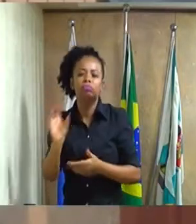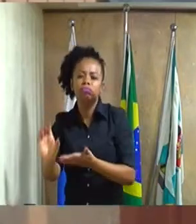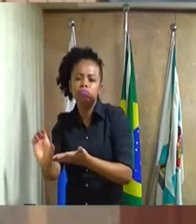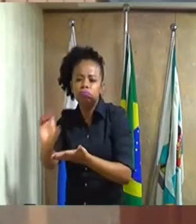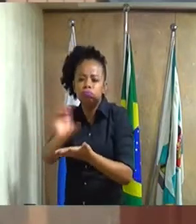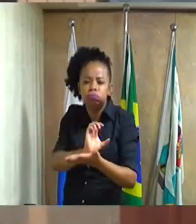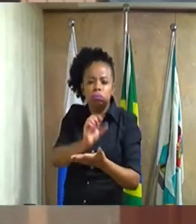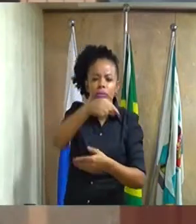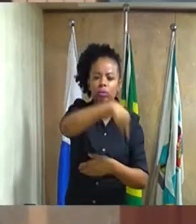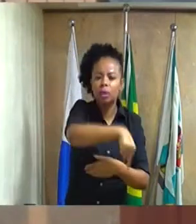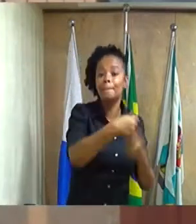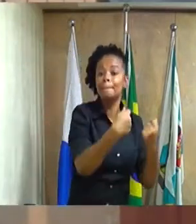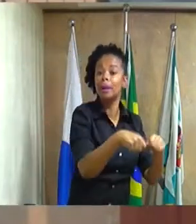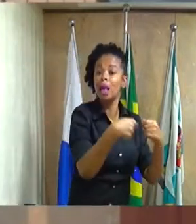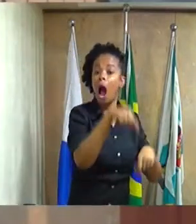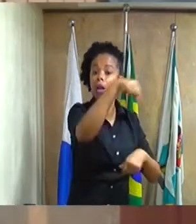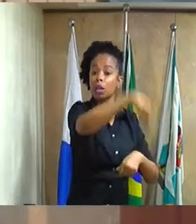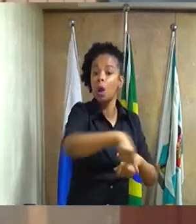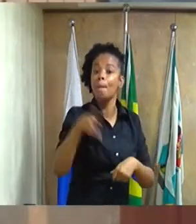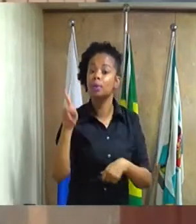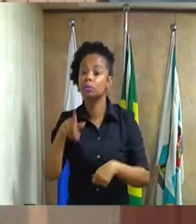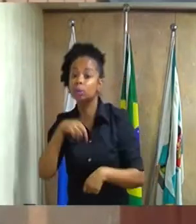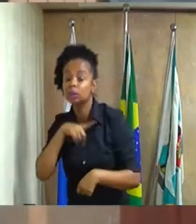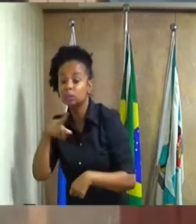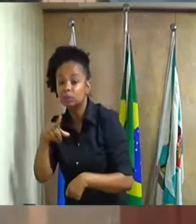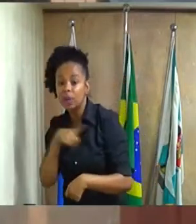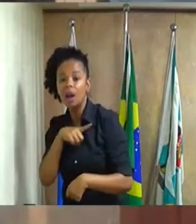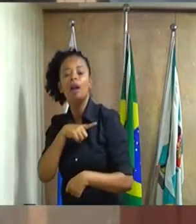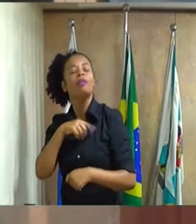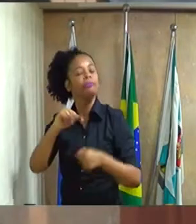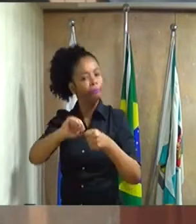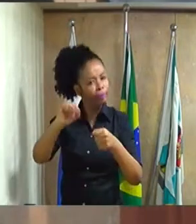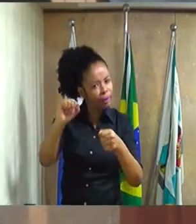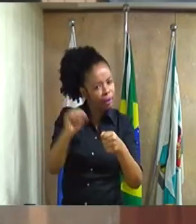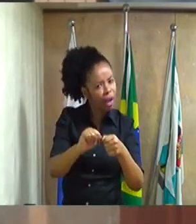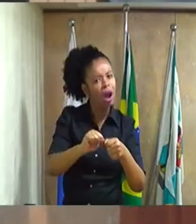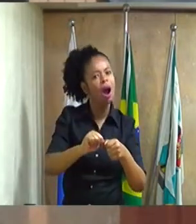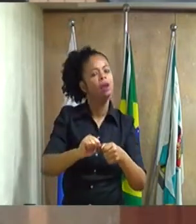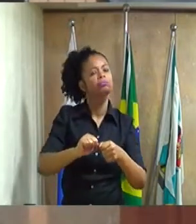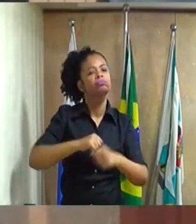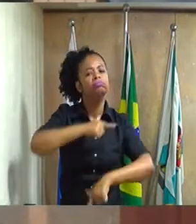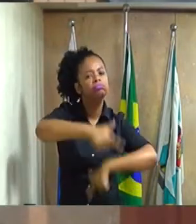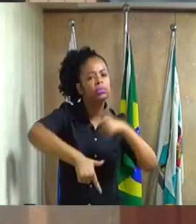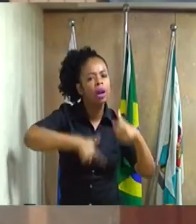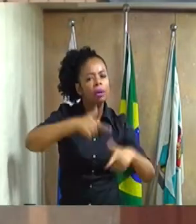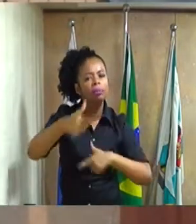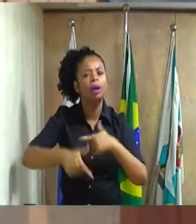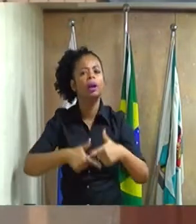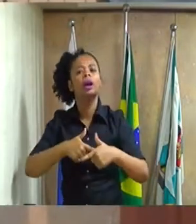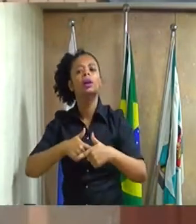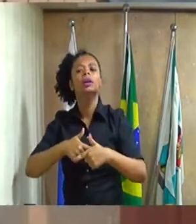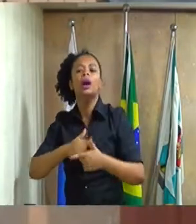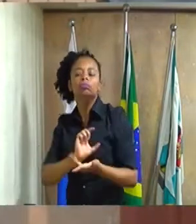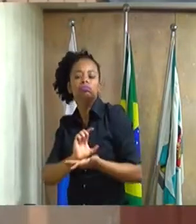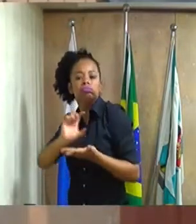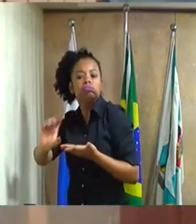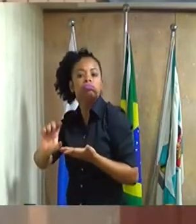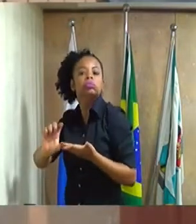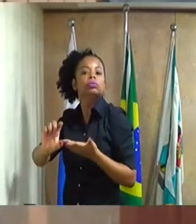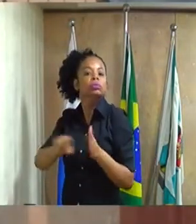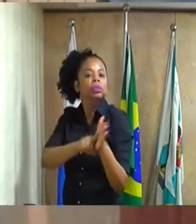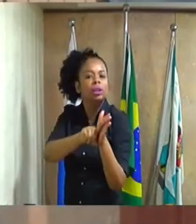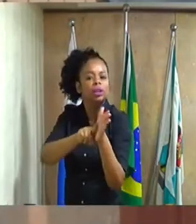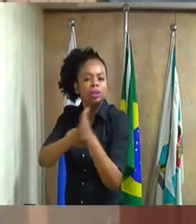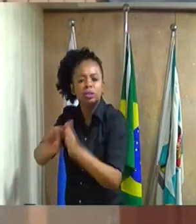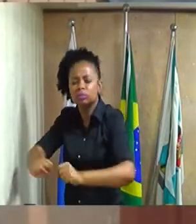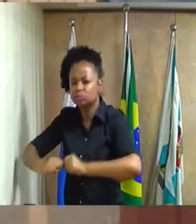necessários para que a Petrobras o fizesse em forma de indenização pelo dano ambiental